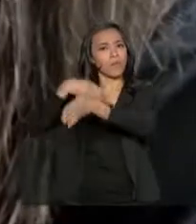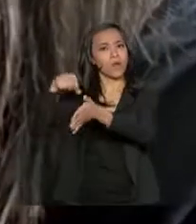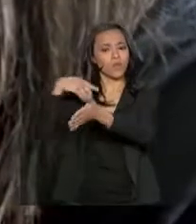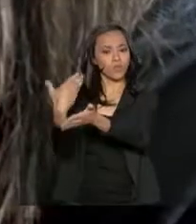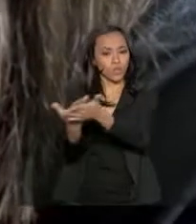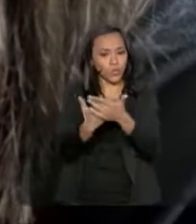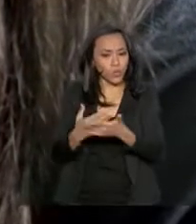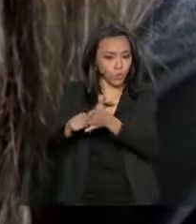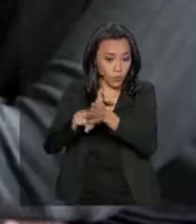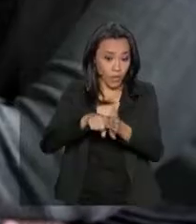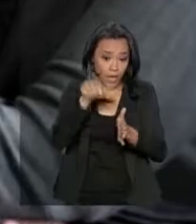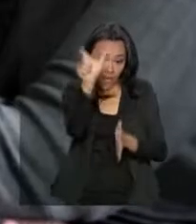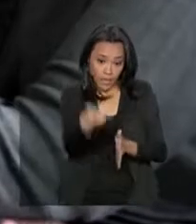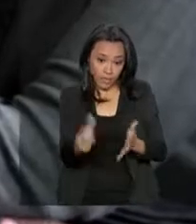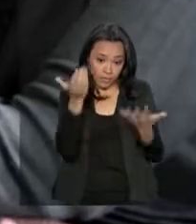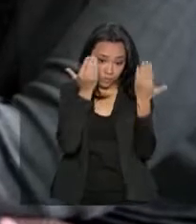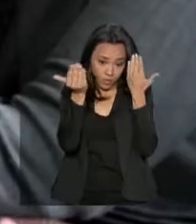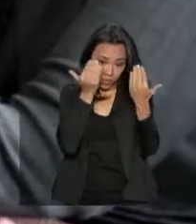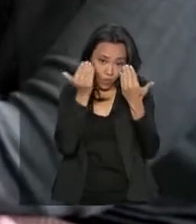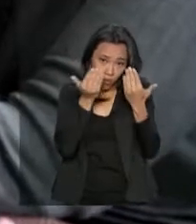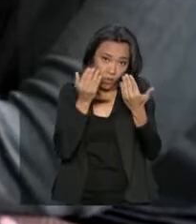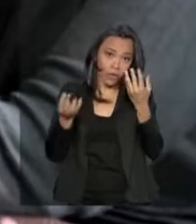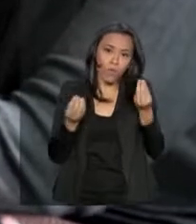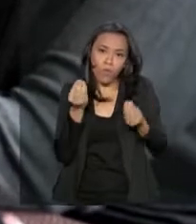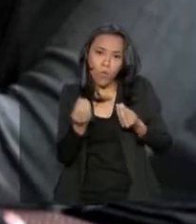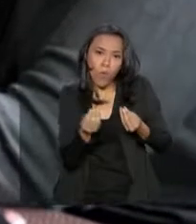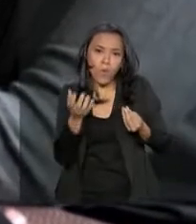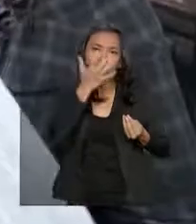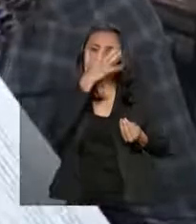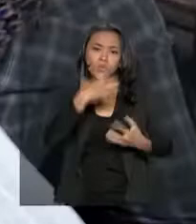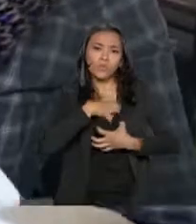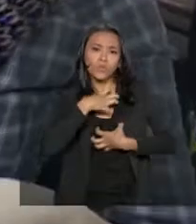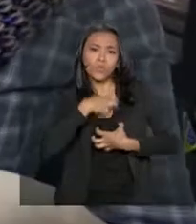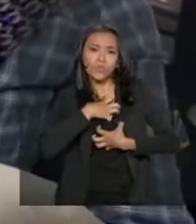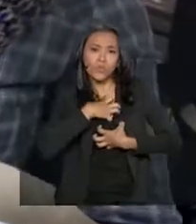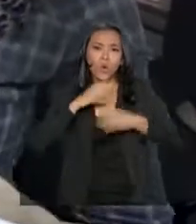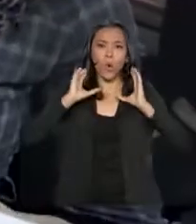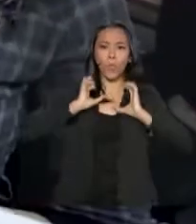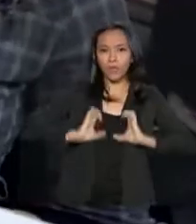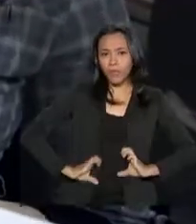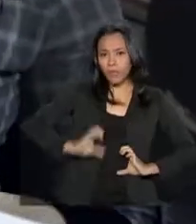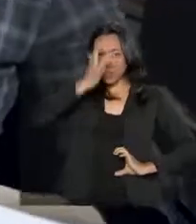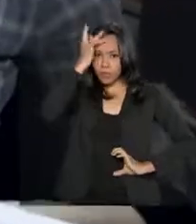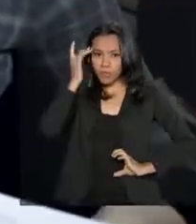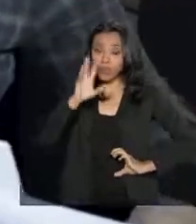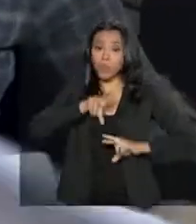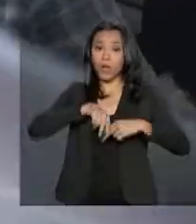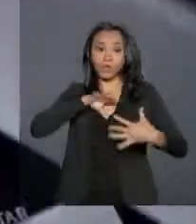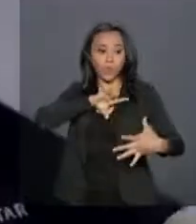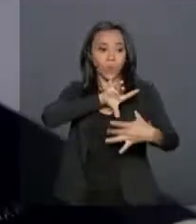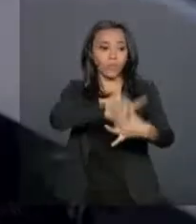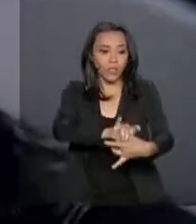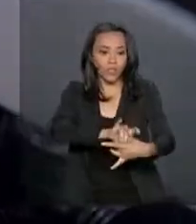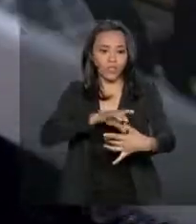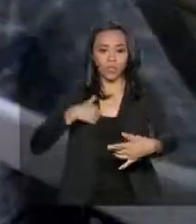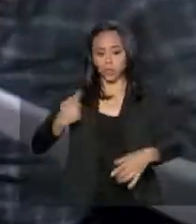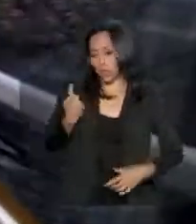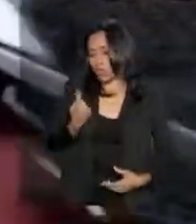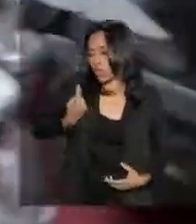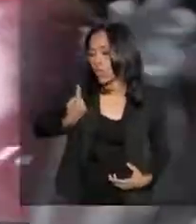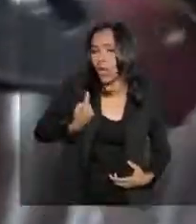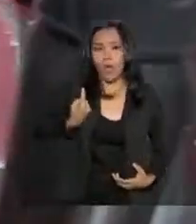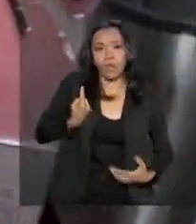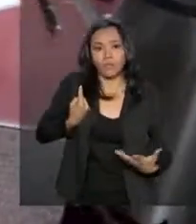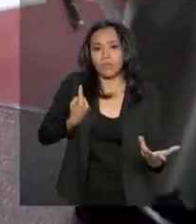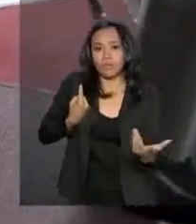psicólogas investigam impactos comportamentais nas pessoas ligadas ao ambiente isolado, confinado e